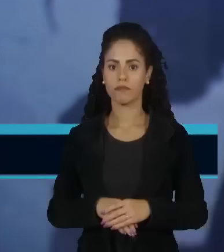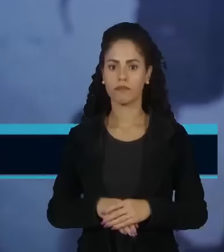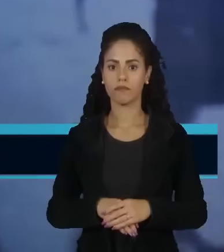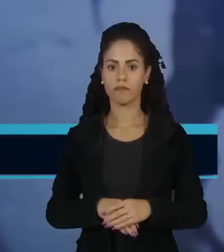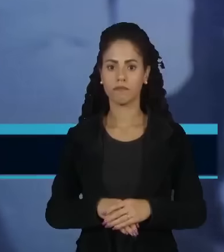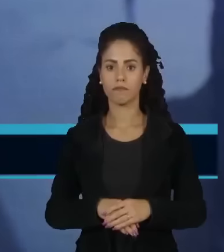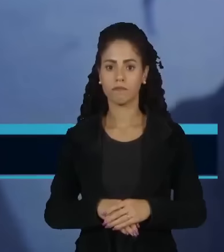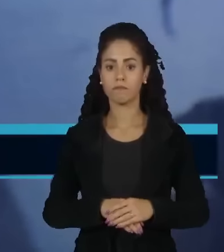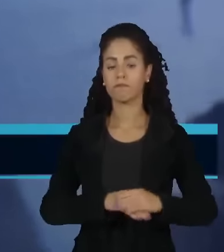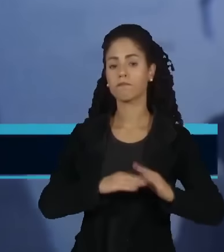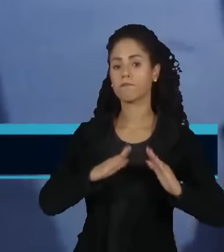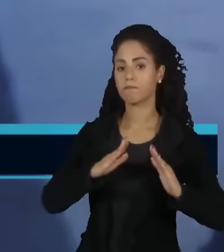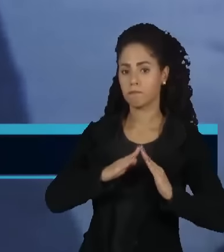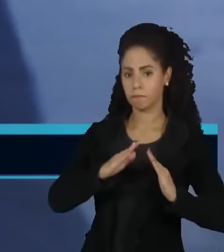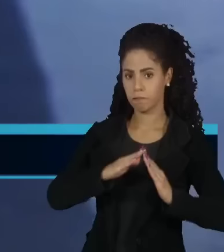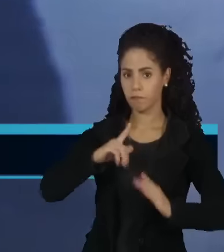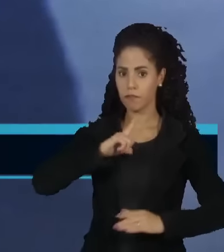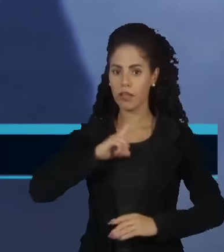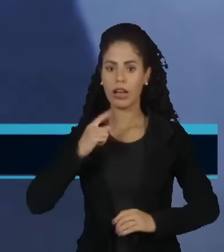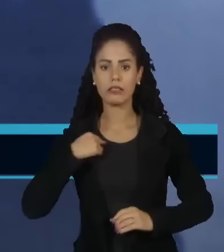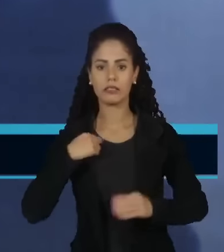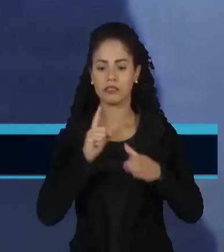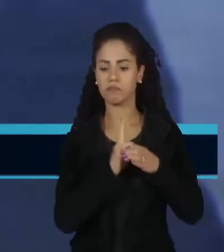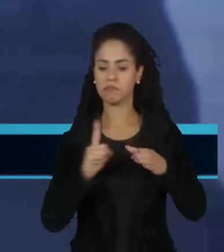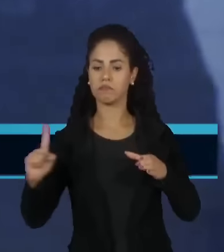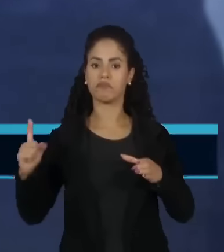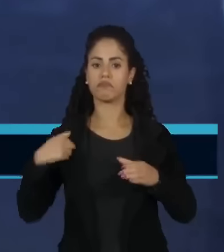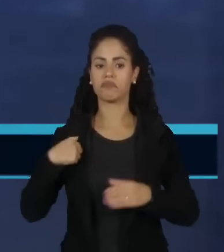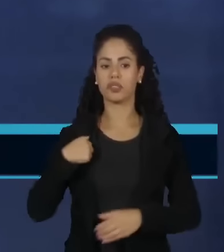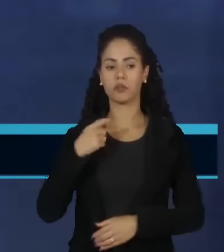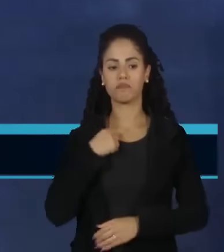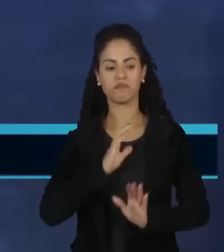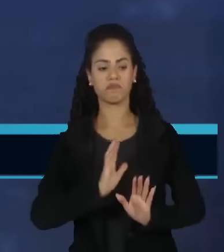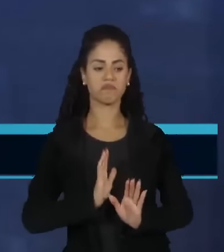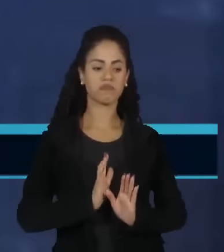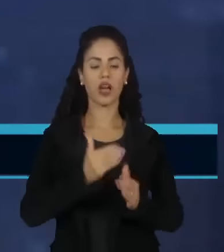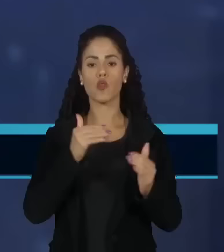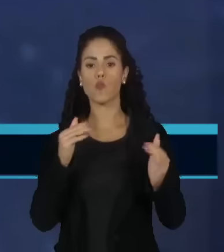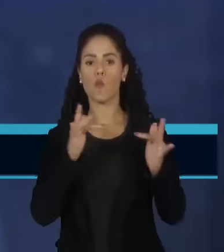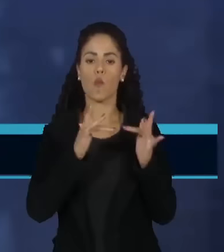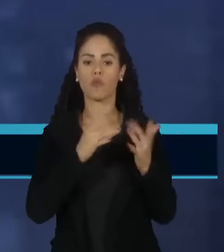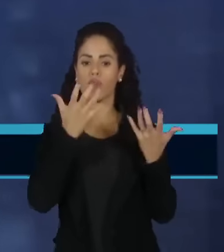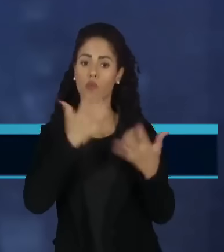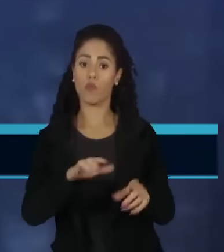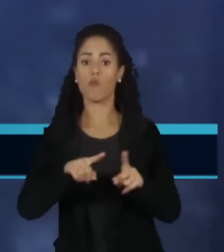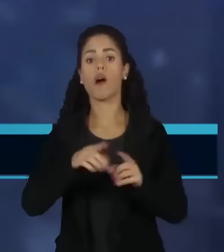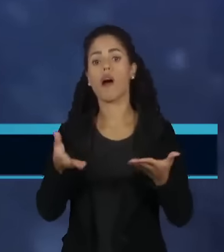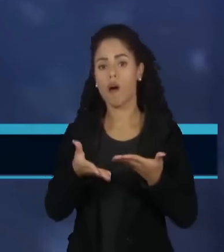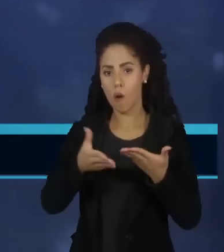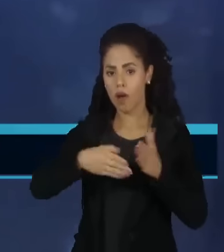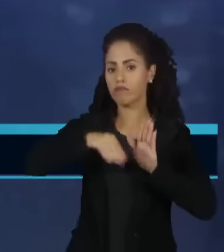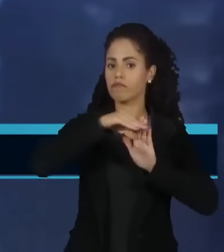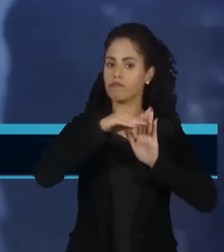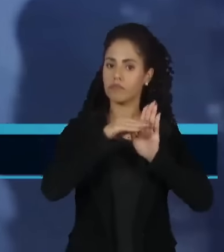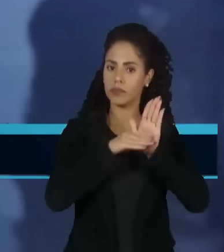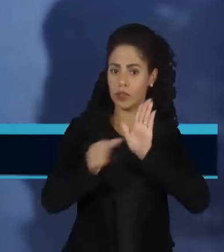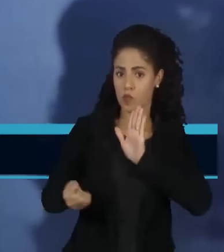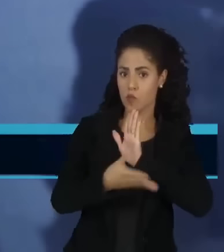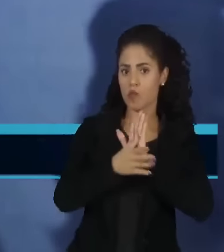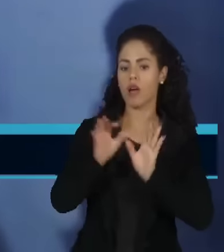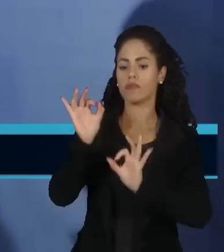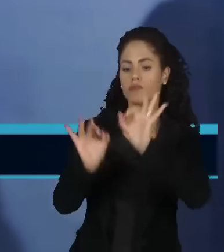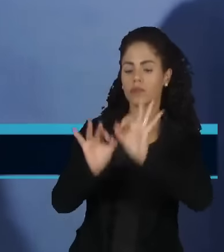Morador que tem conduta antissocial poderá ser expulso do condomínio com o novo Código Civil. A discussão do